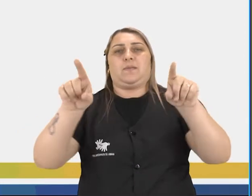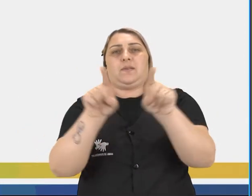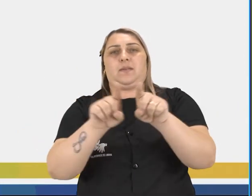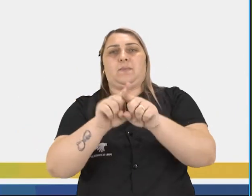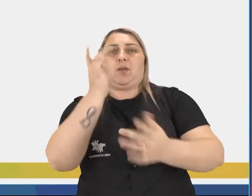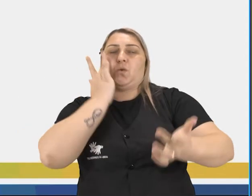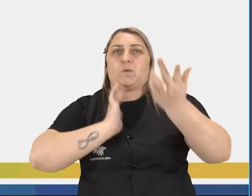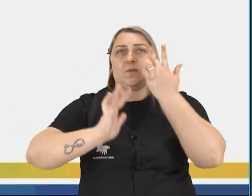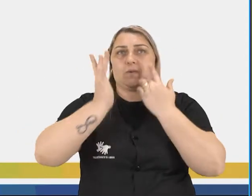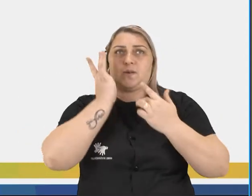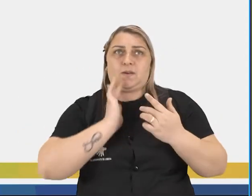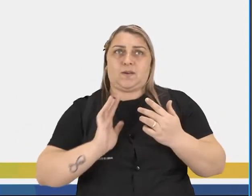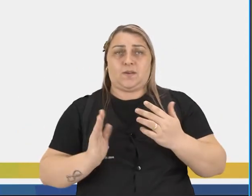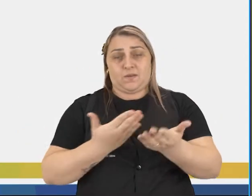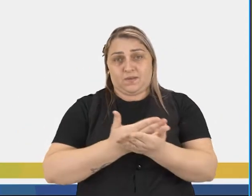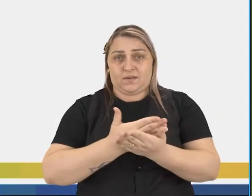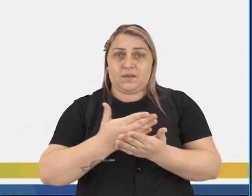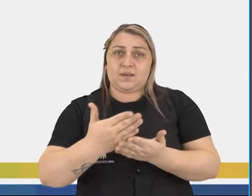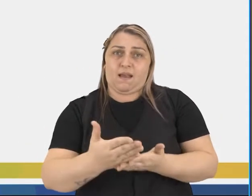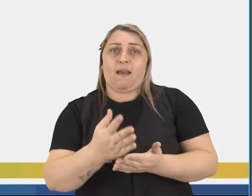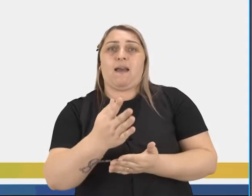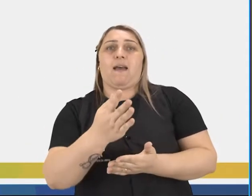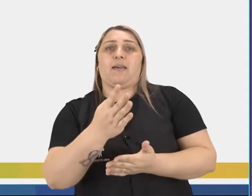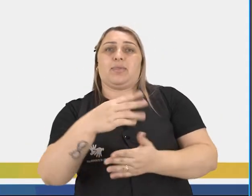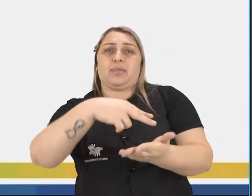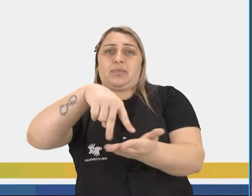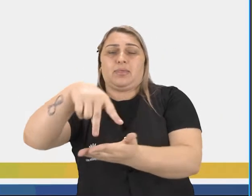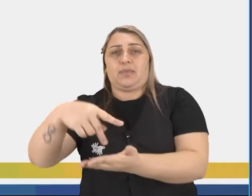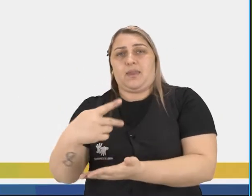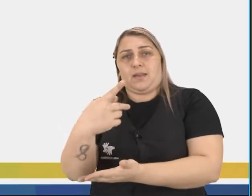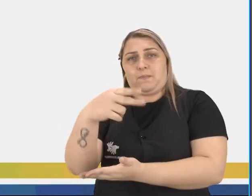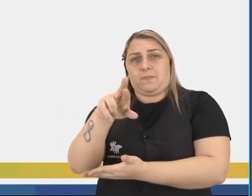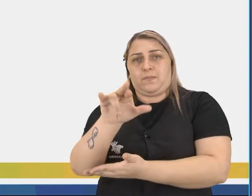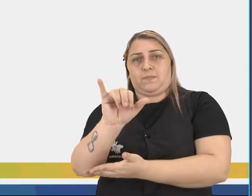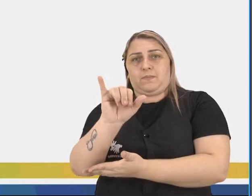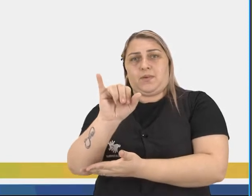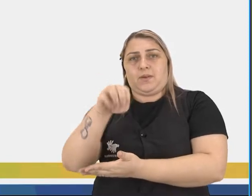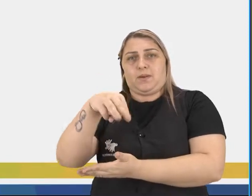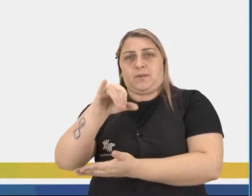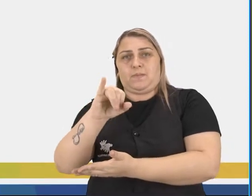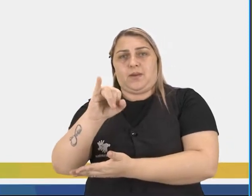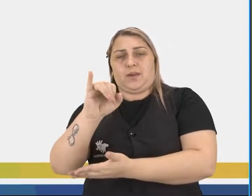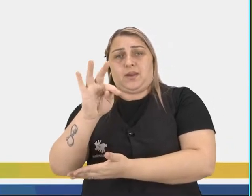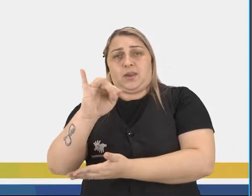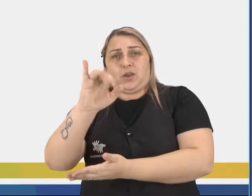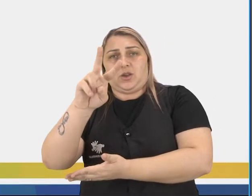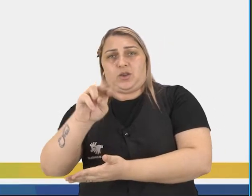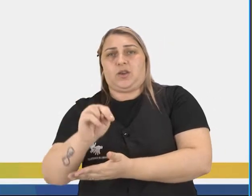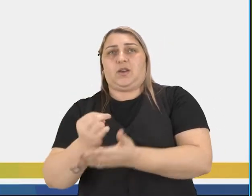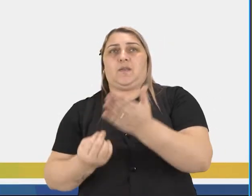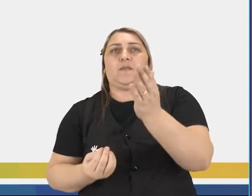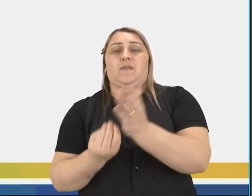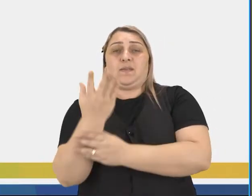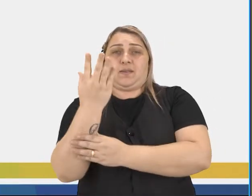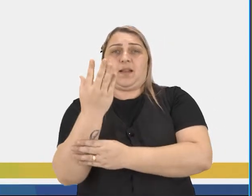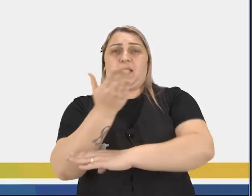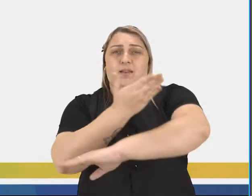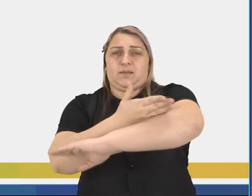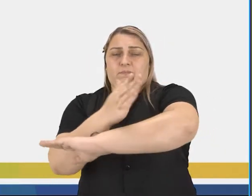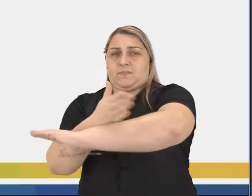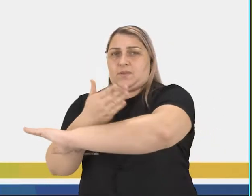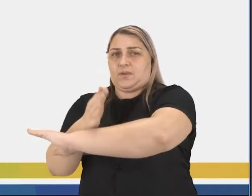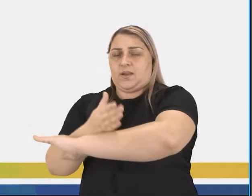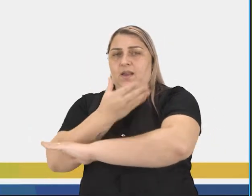teatro. Vamos iniciar conhecendo agora a dança primitiva. Essa dança nasceu associada às práticas